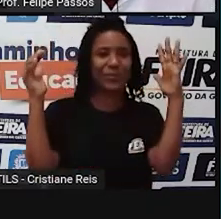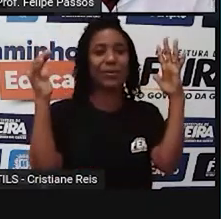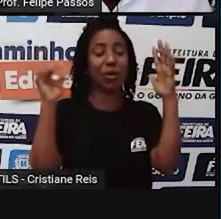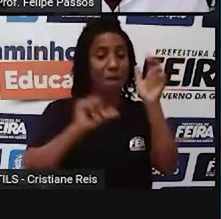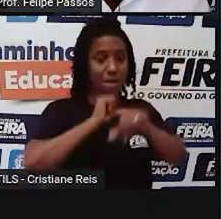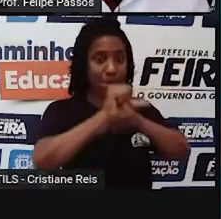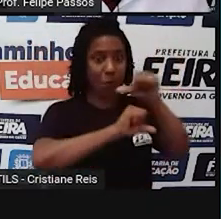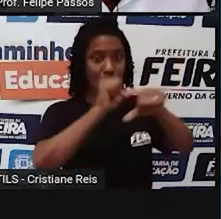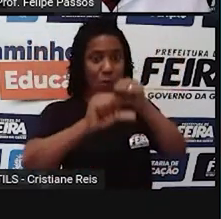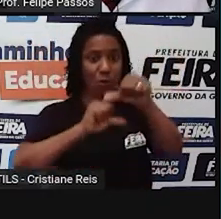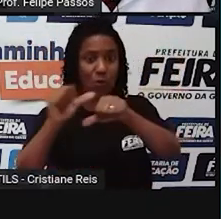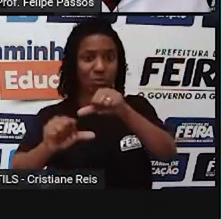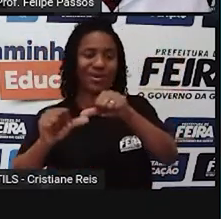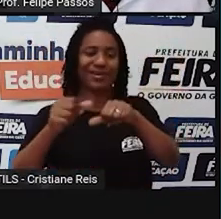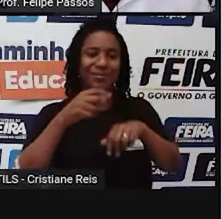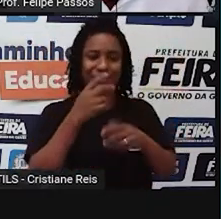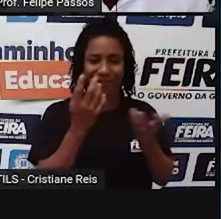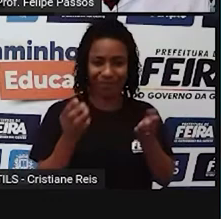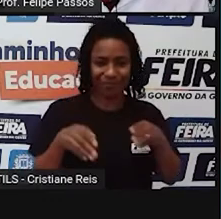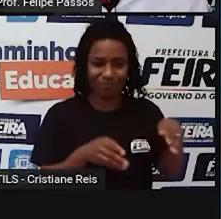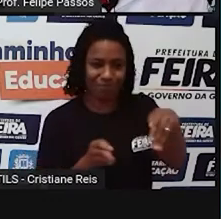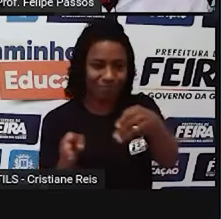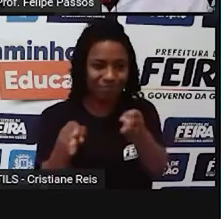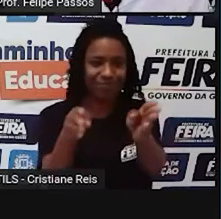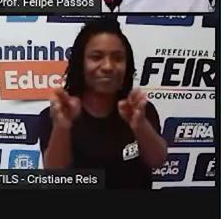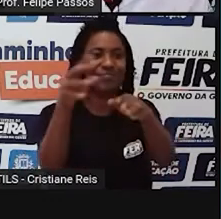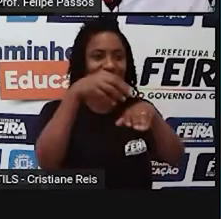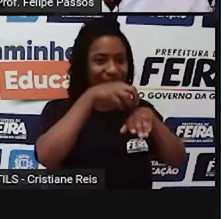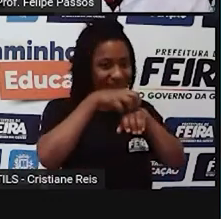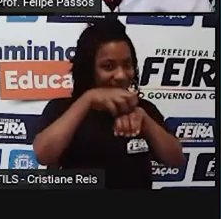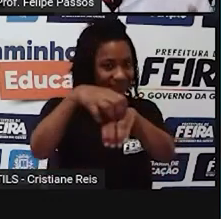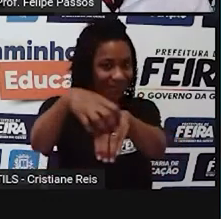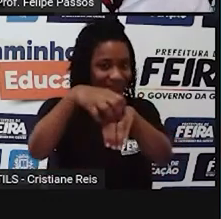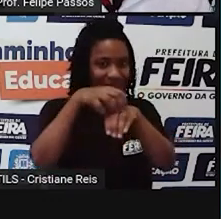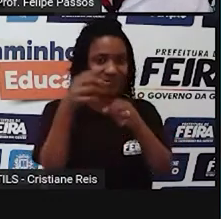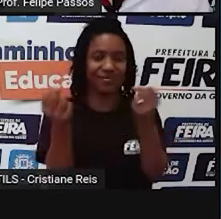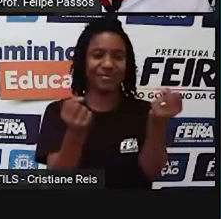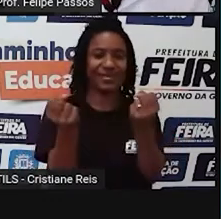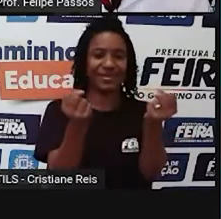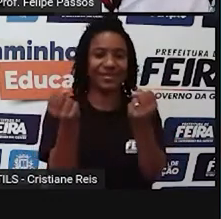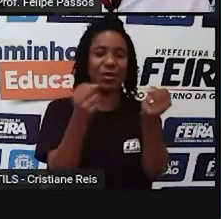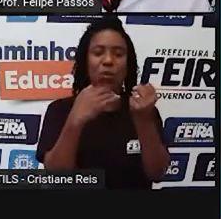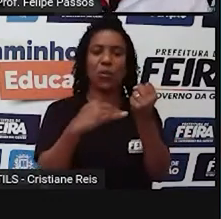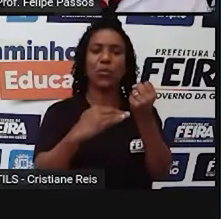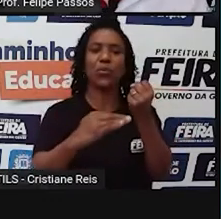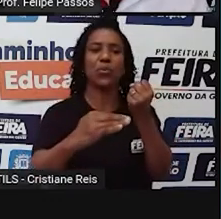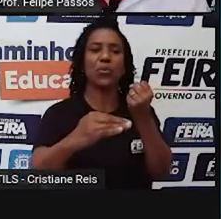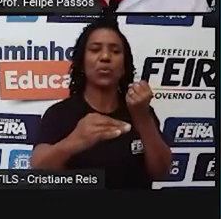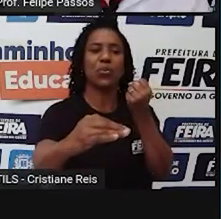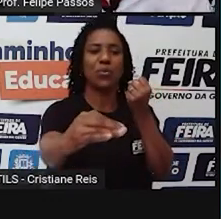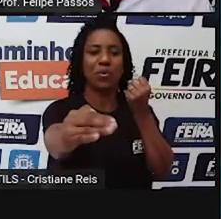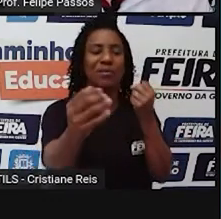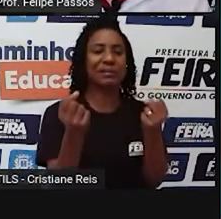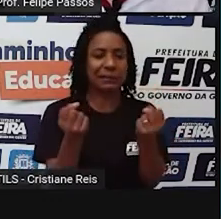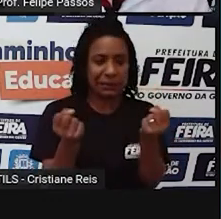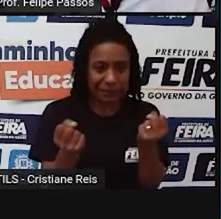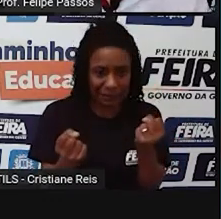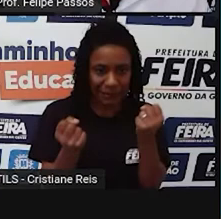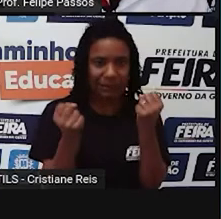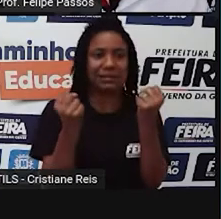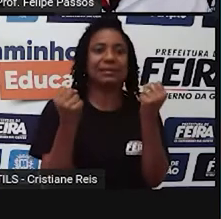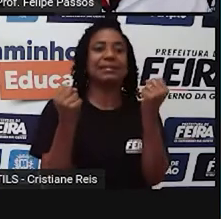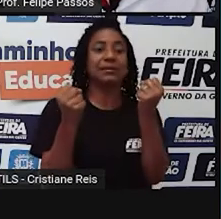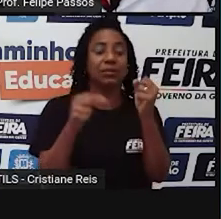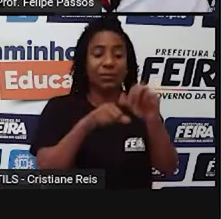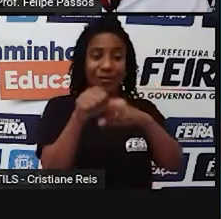facilitar o nosso transporte, para poder o carro andar sem ficar sacudindo, né? Então, por isso que a gente faz asfalto, faz o